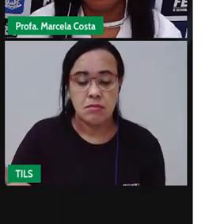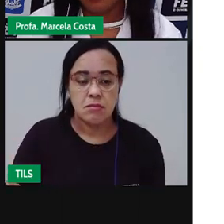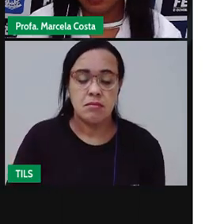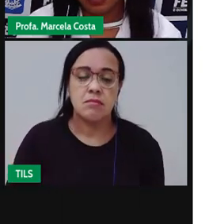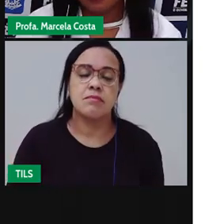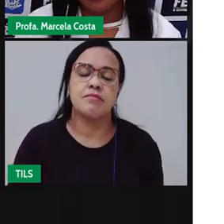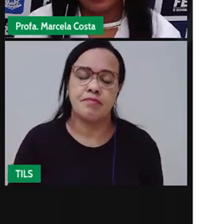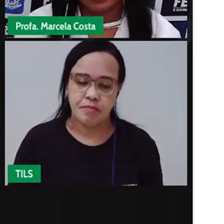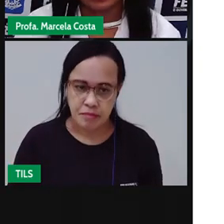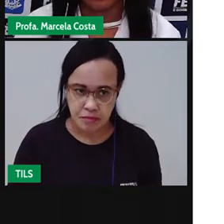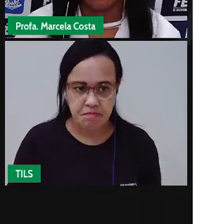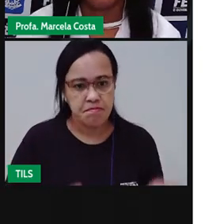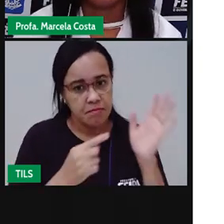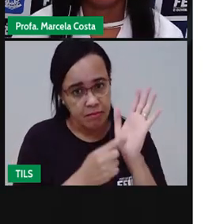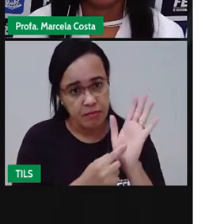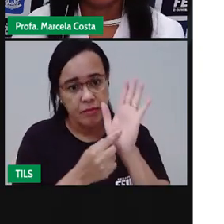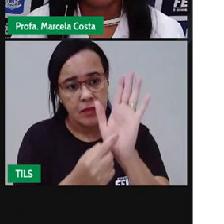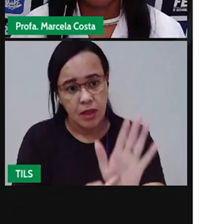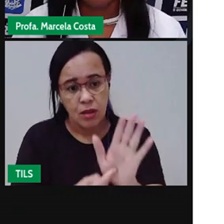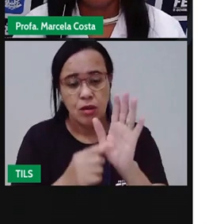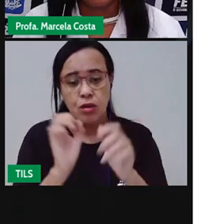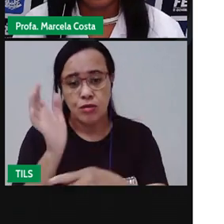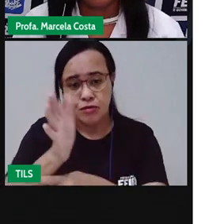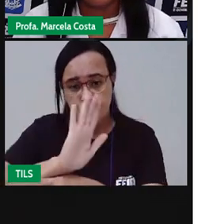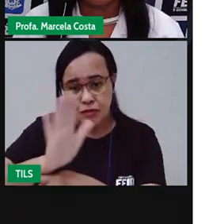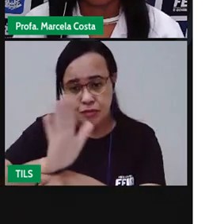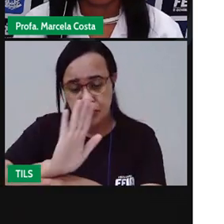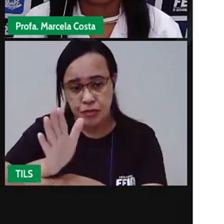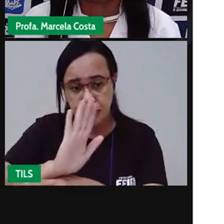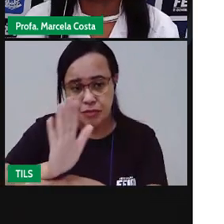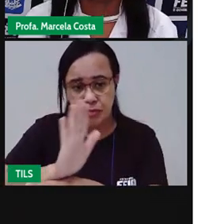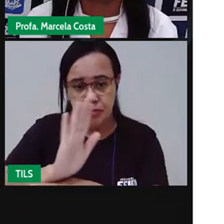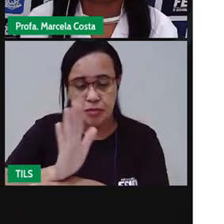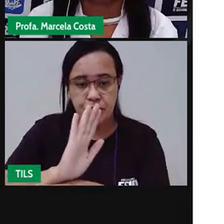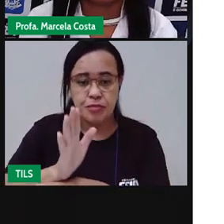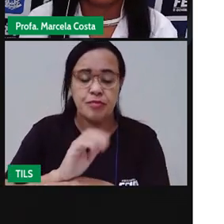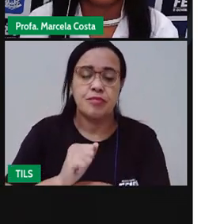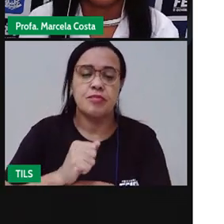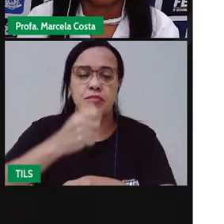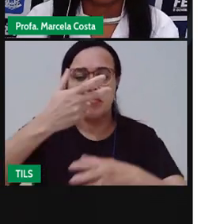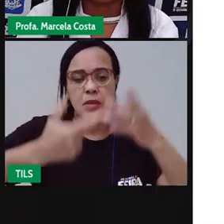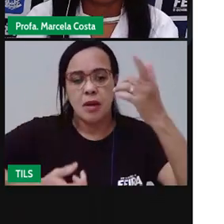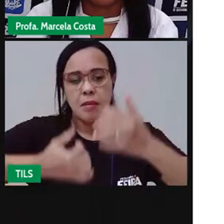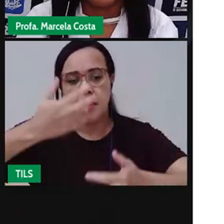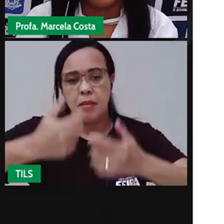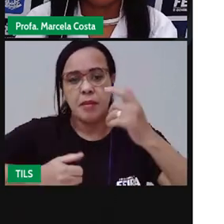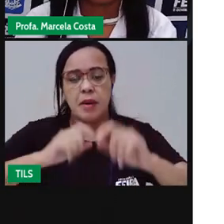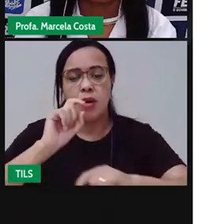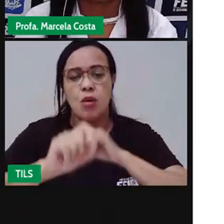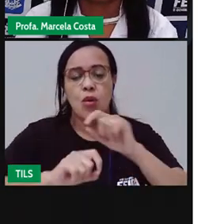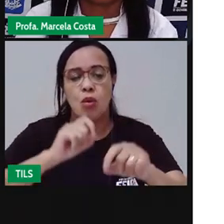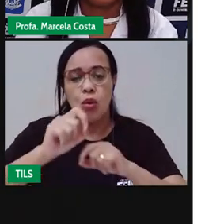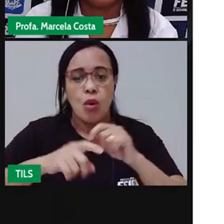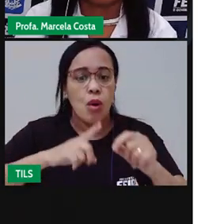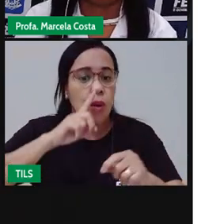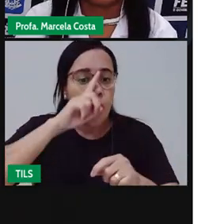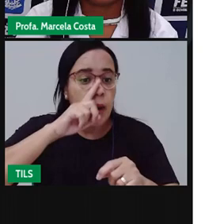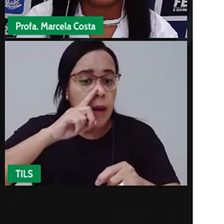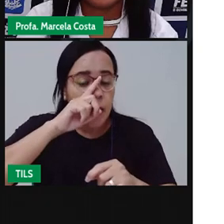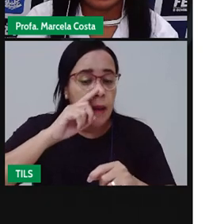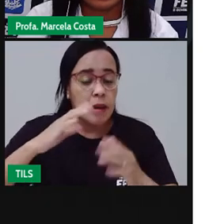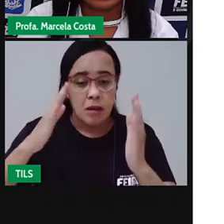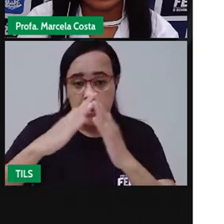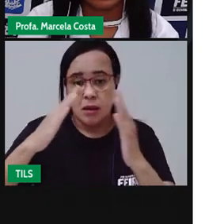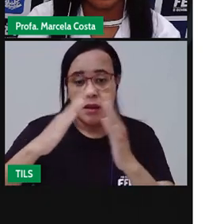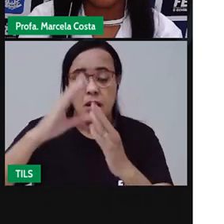Eu vou mostrar para vocês agora um vídeo que diz assim, os perigos dentro de casa